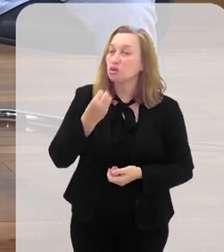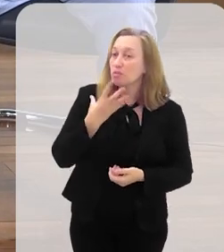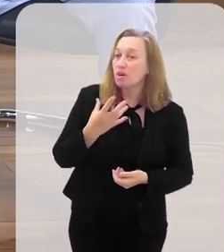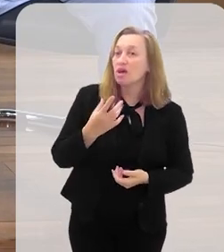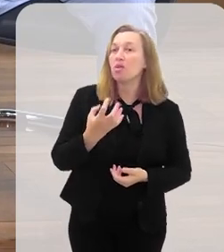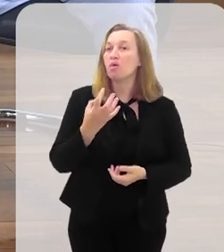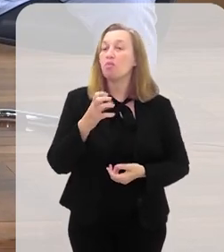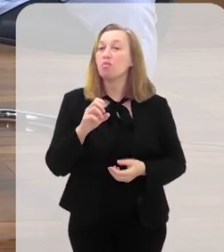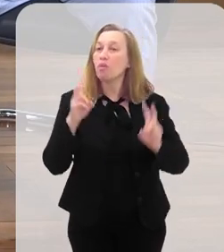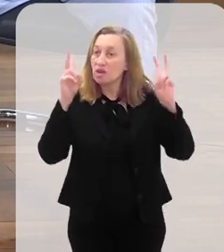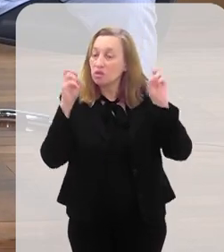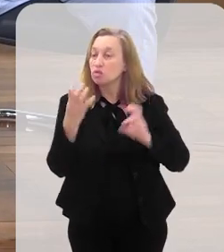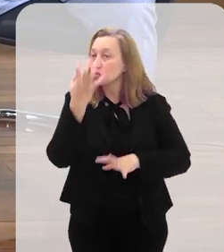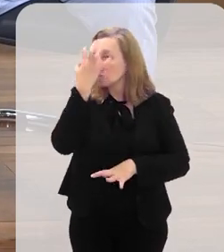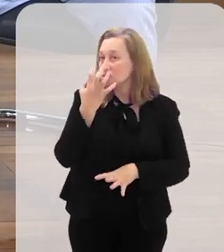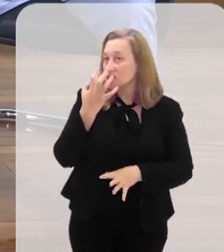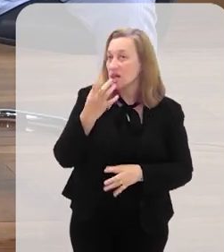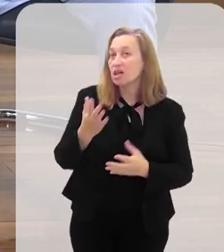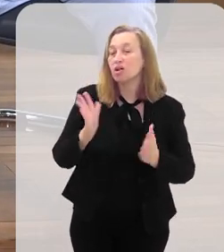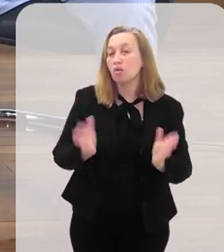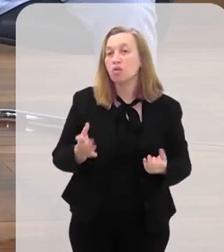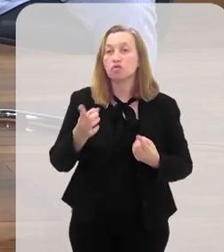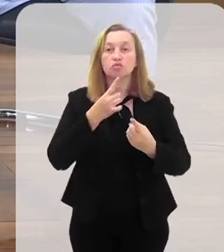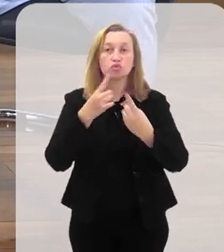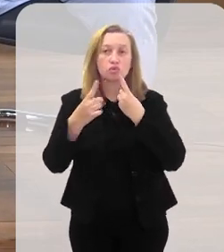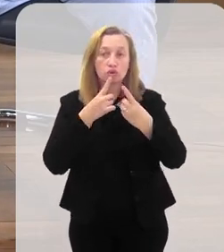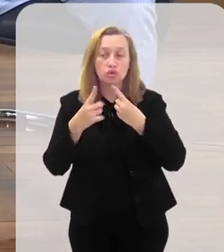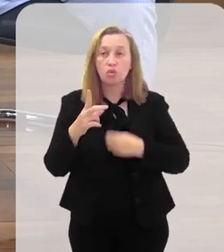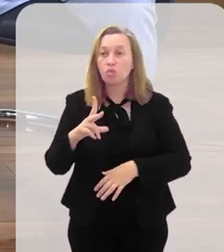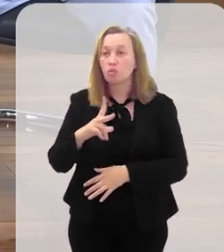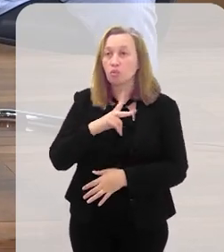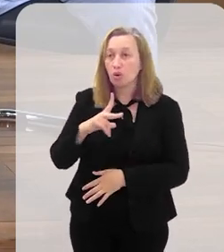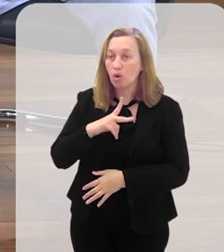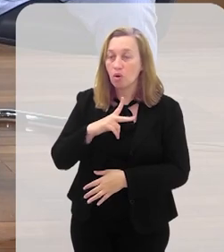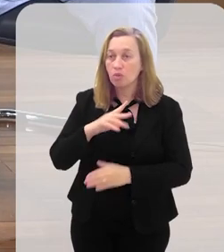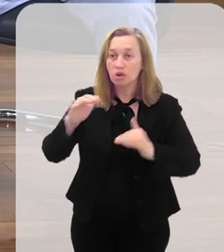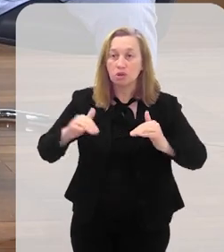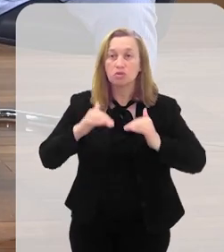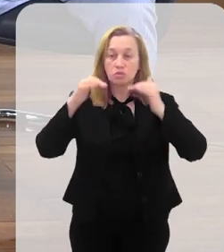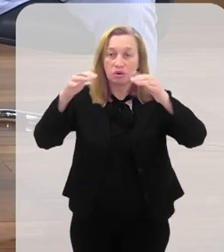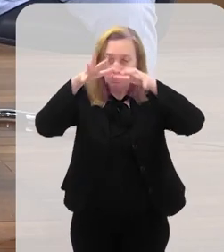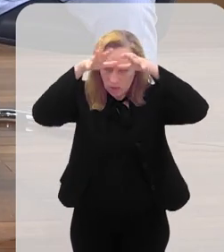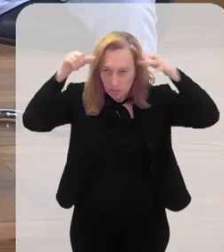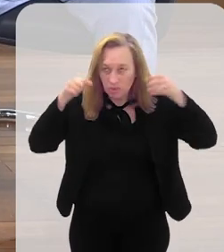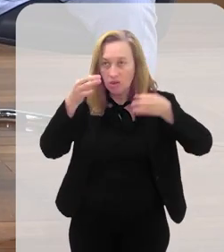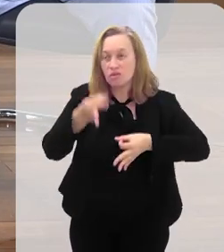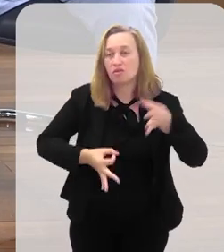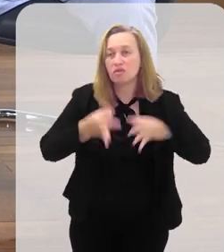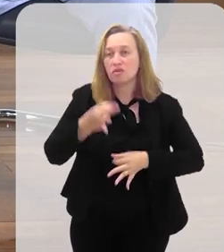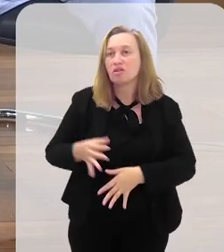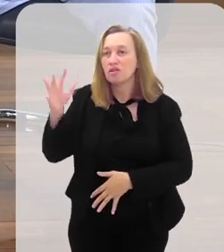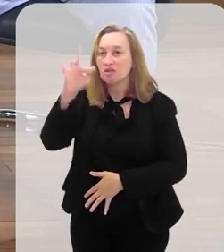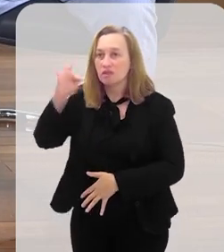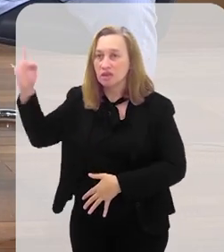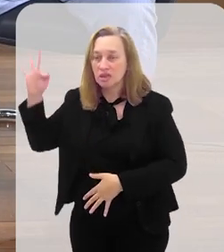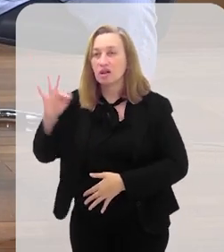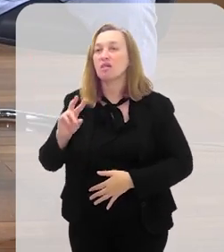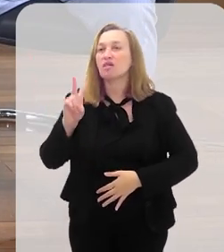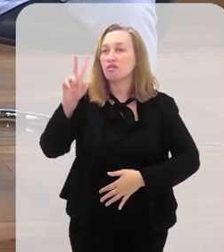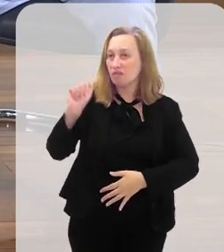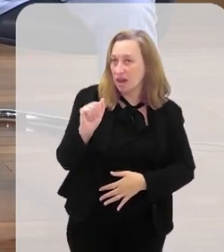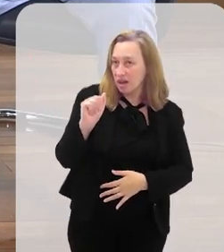Isso é uma questão séria e que hoje se debate, inclusive, no próprio Supremo Tribunal Federal, da vaga a ser